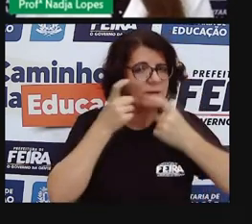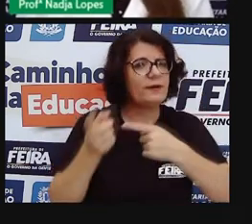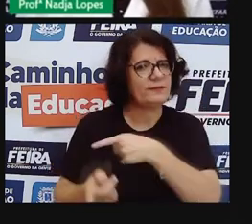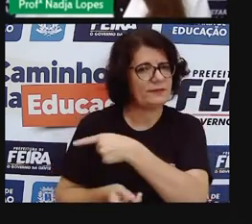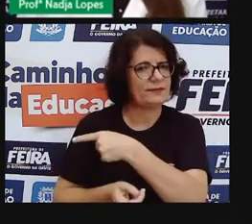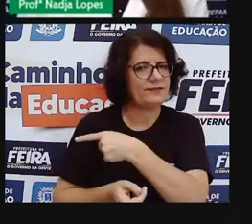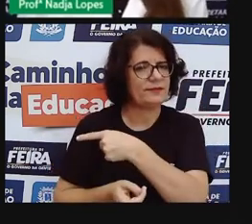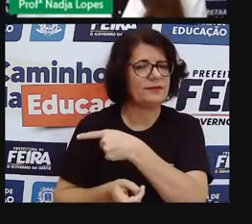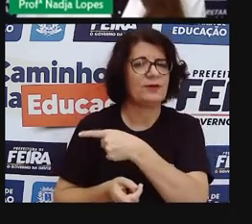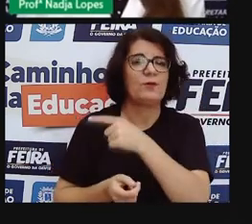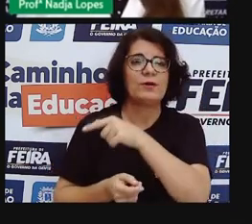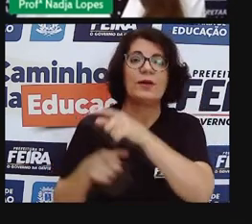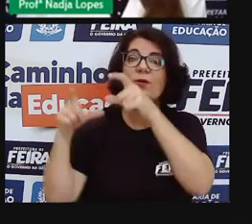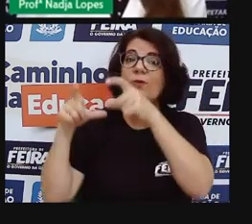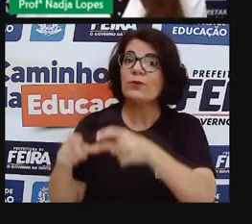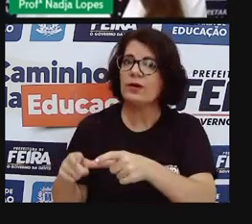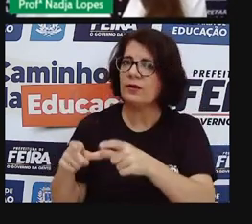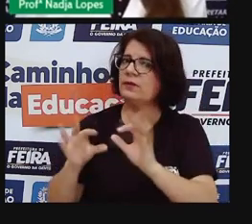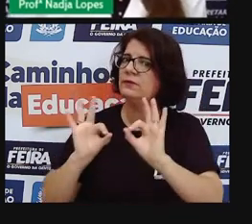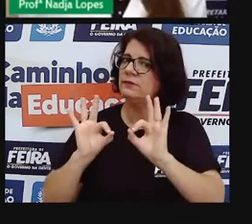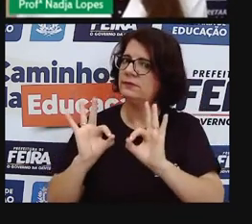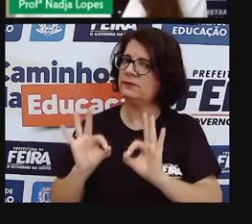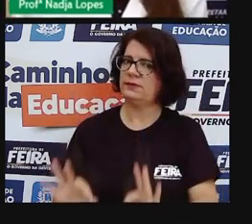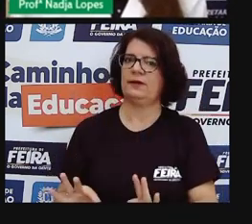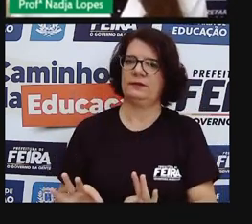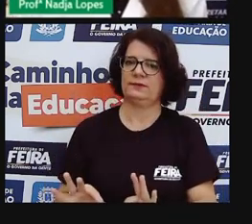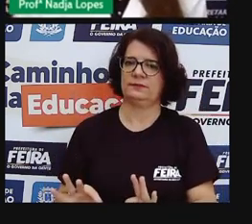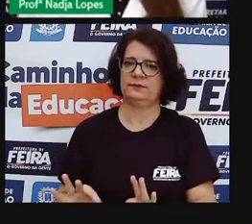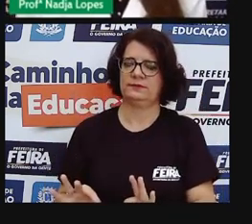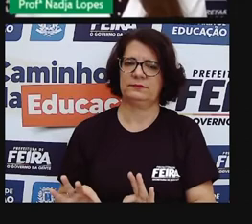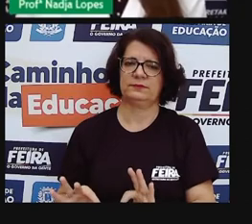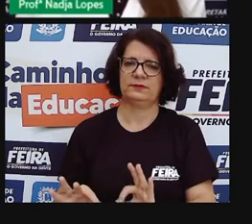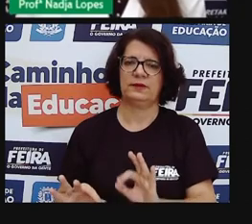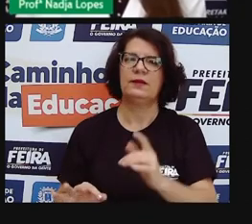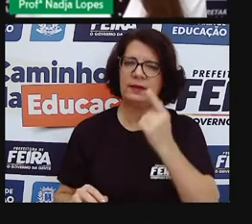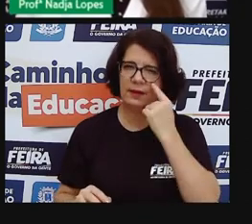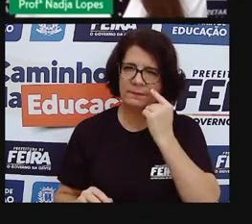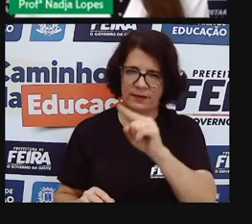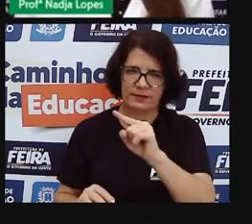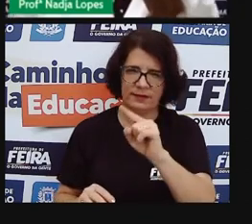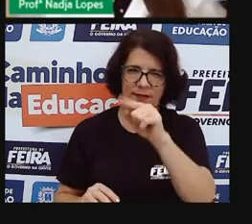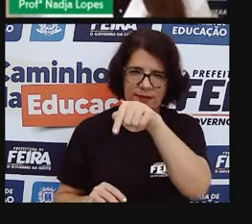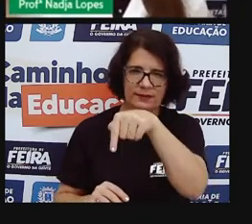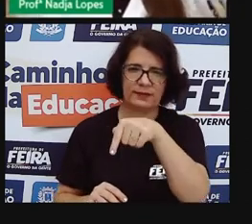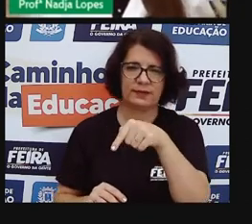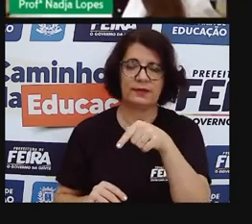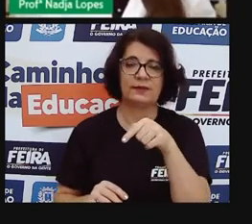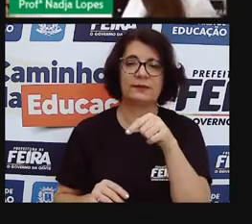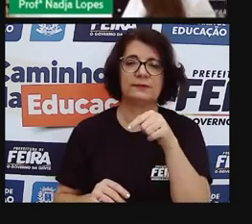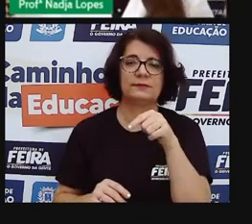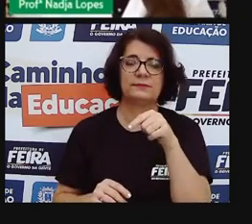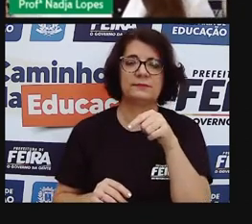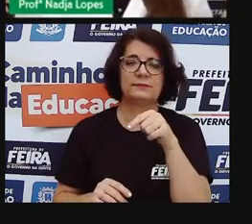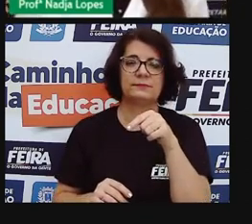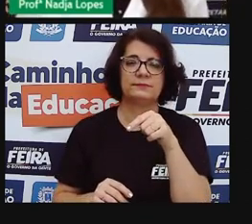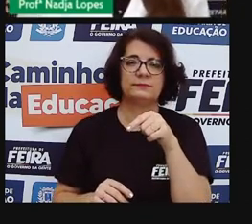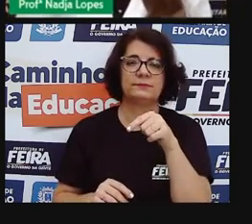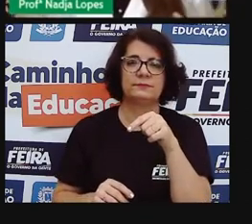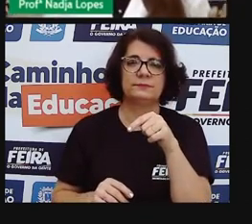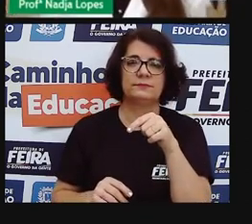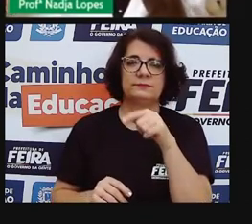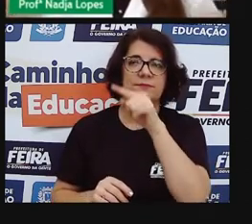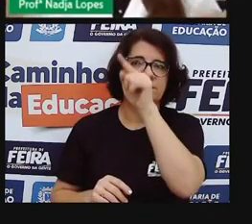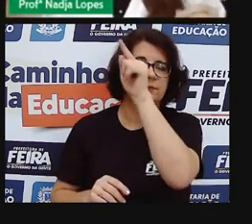com a localização dessas feiras, a gente acompanhou a movimentação mesmo da, é, sistema